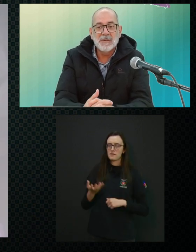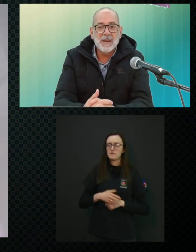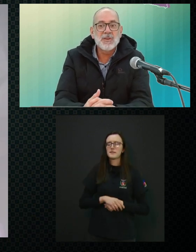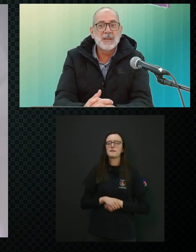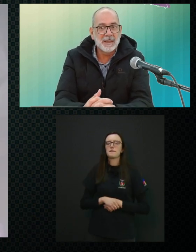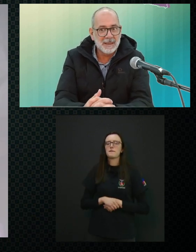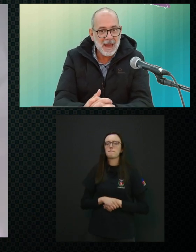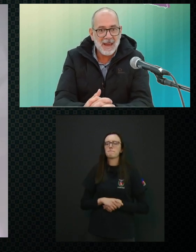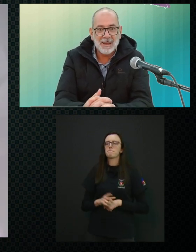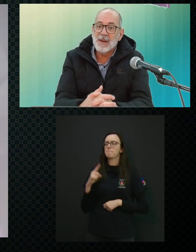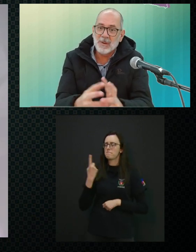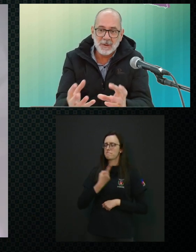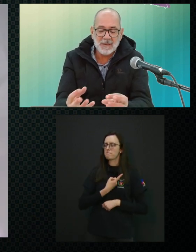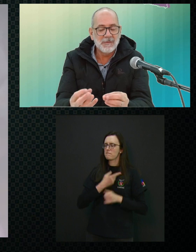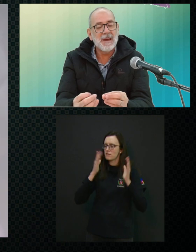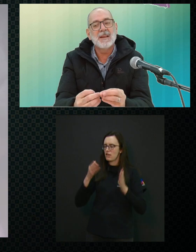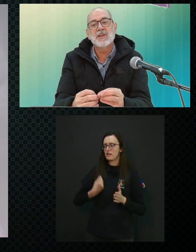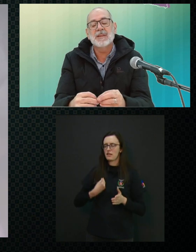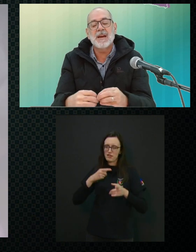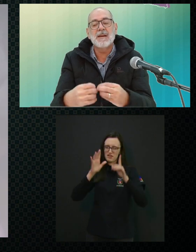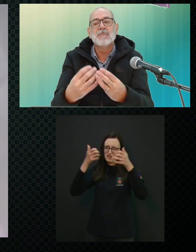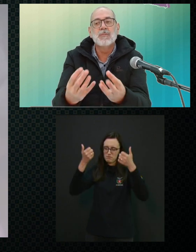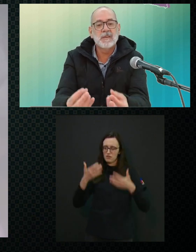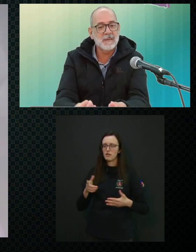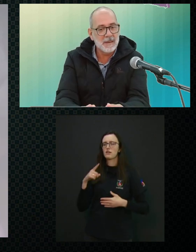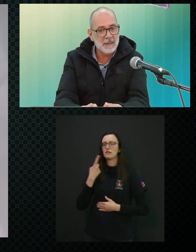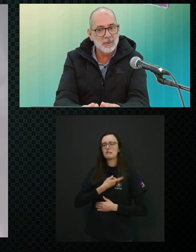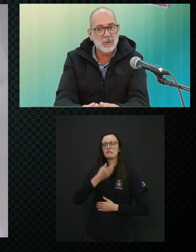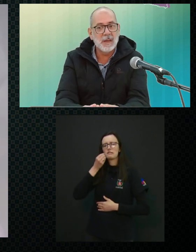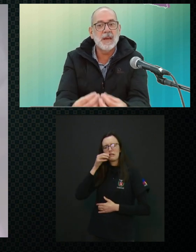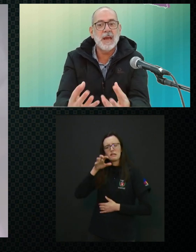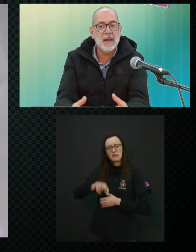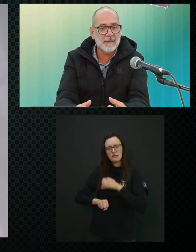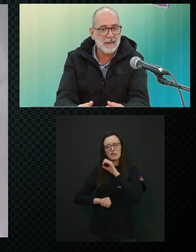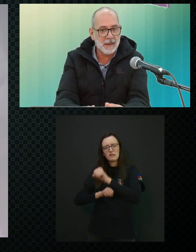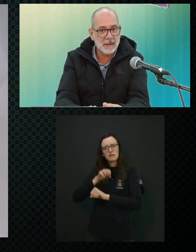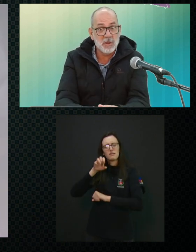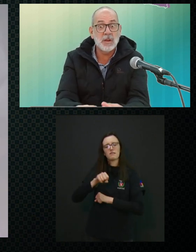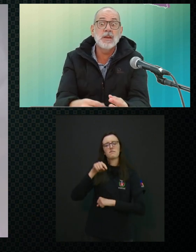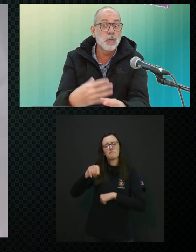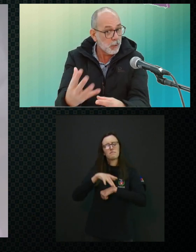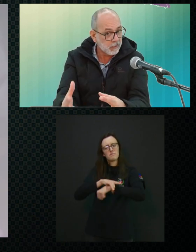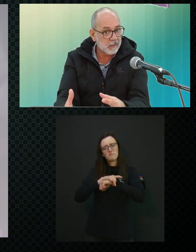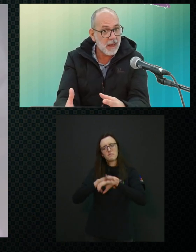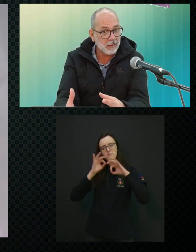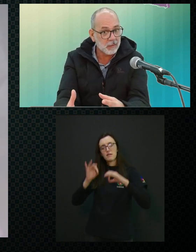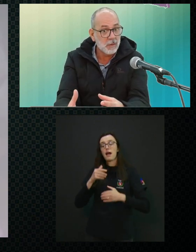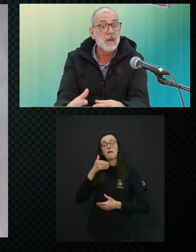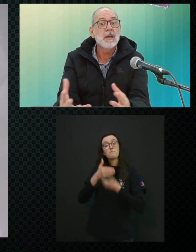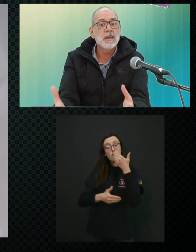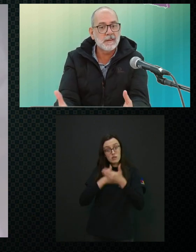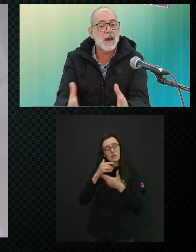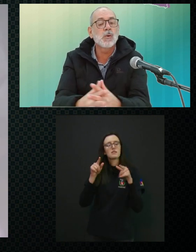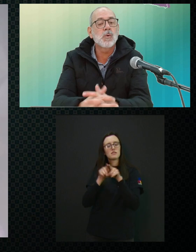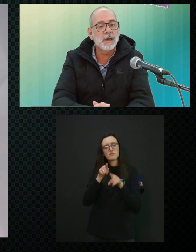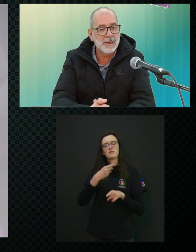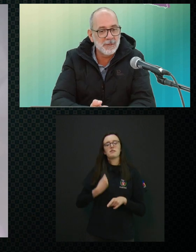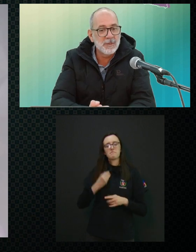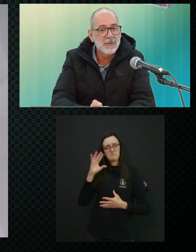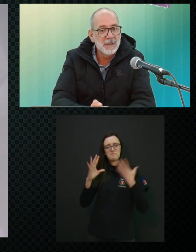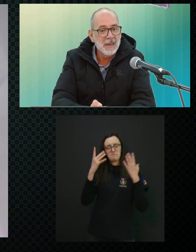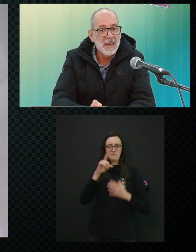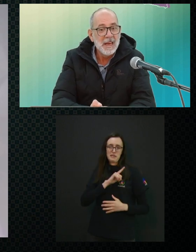então a gente está, é o que você fala, a gente está buscando, né, essa garantia e o processo está